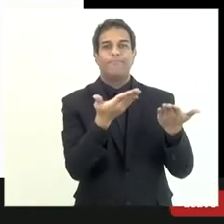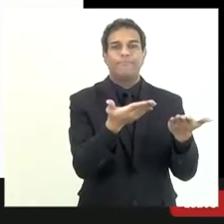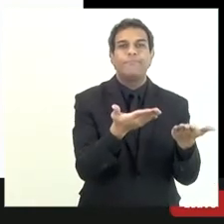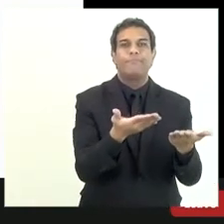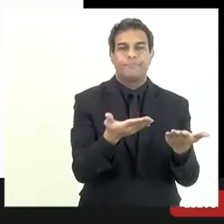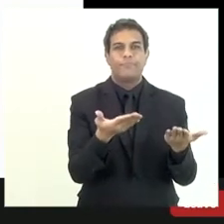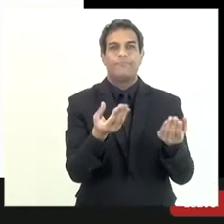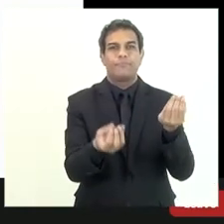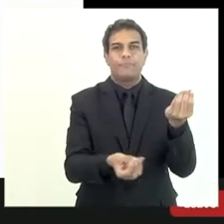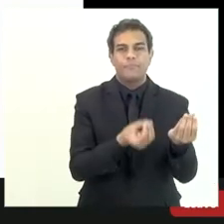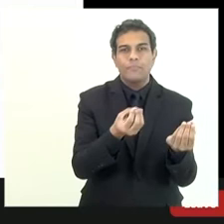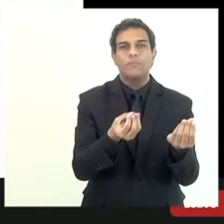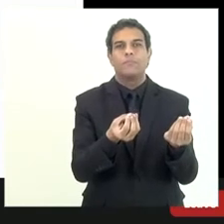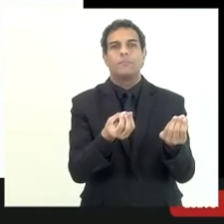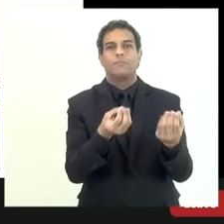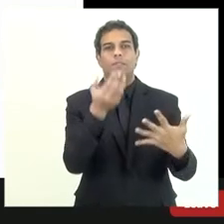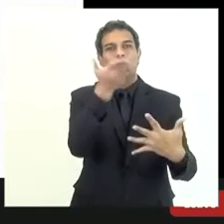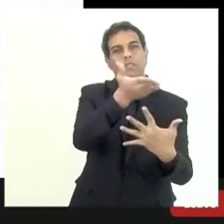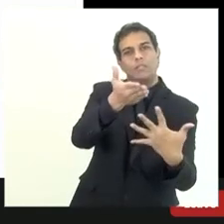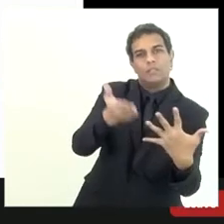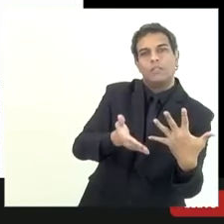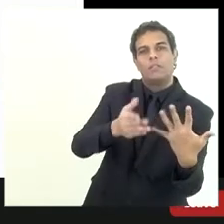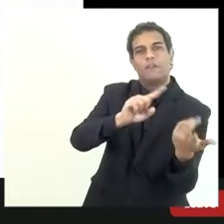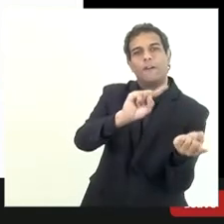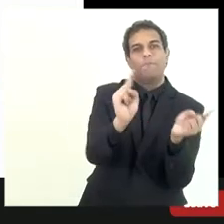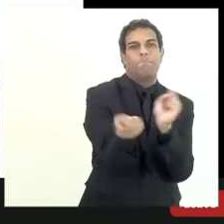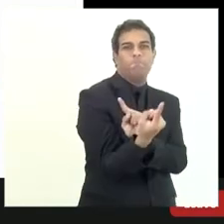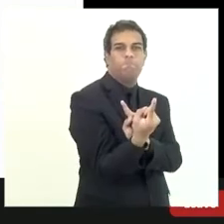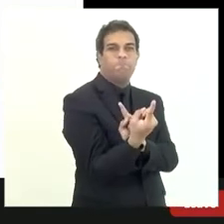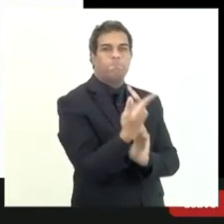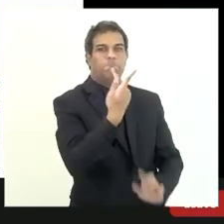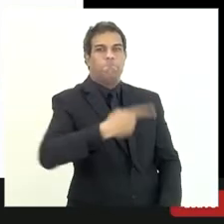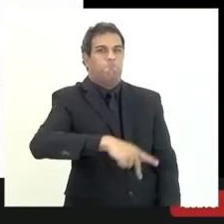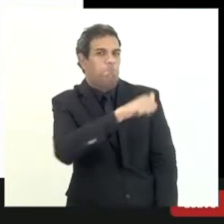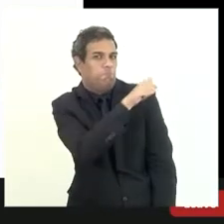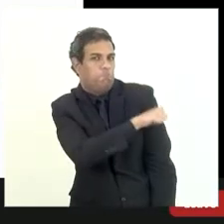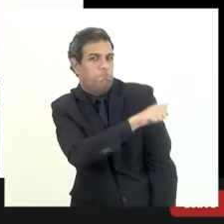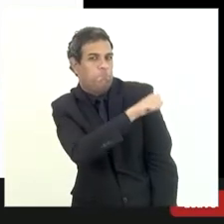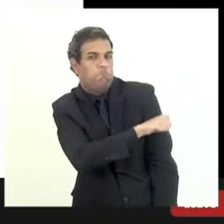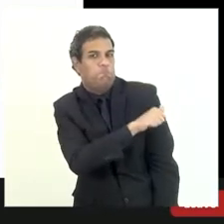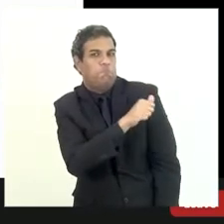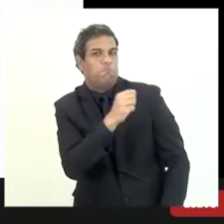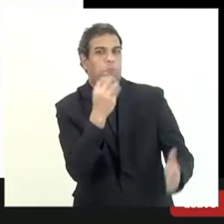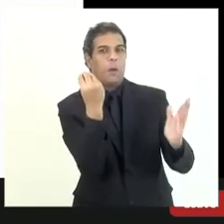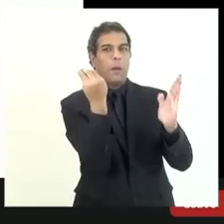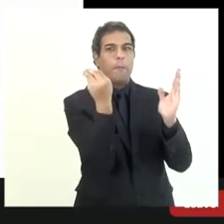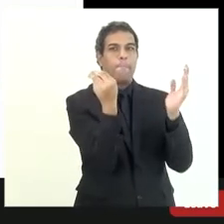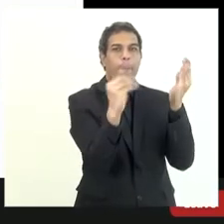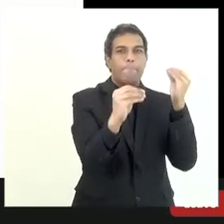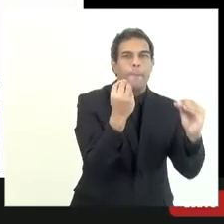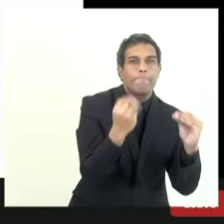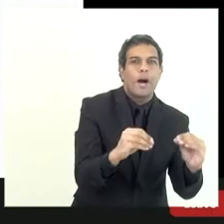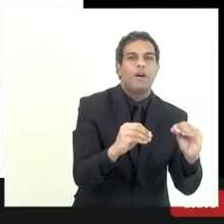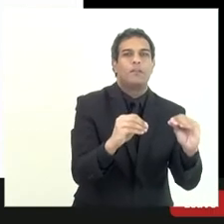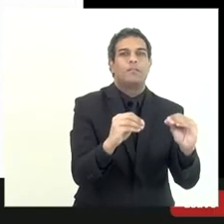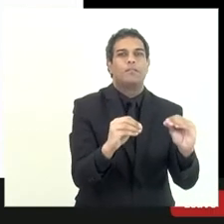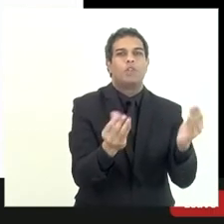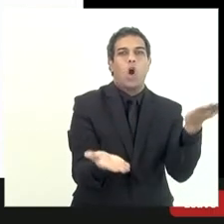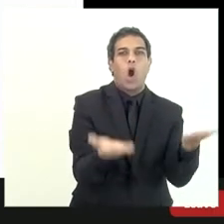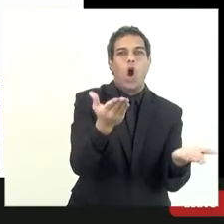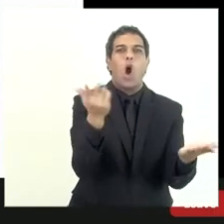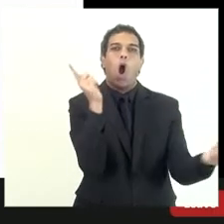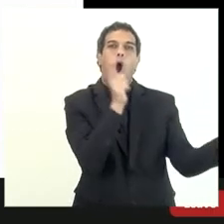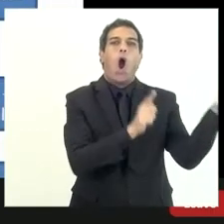processo judicial esse crédito vai ser reclassificado e eu passo a incluir esse crédito no meu balanço e